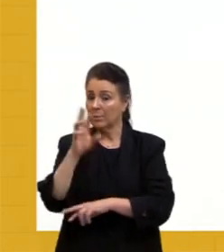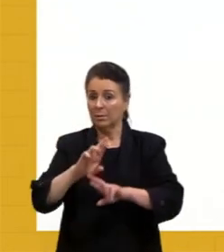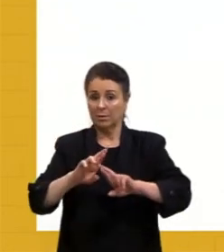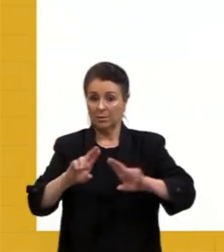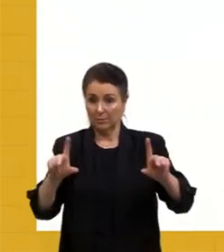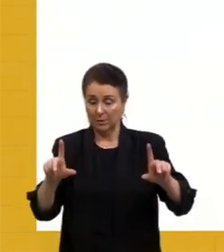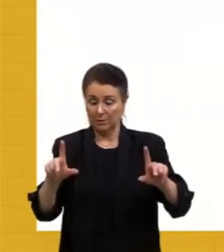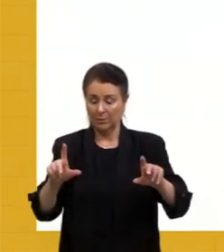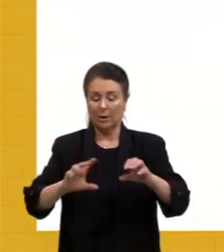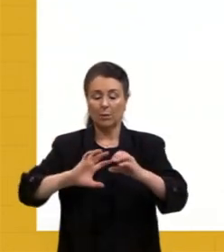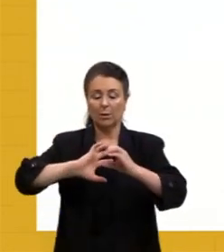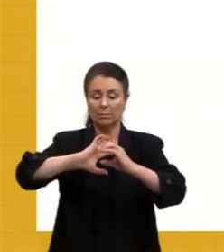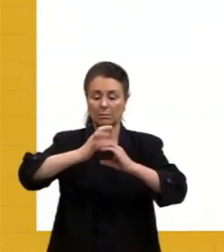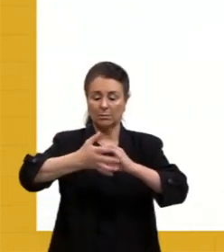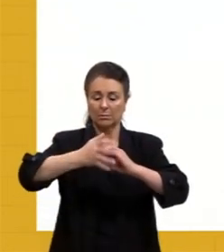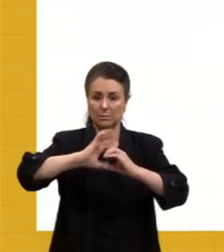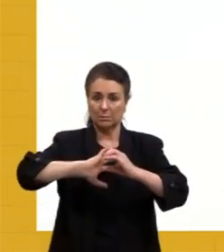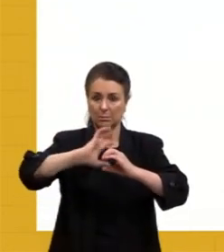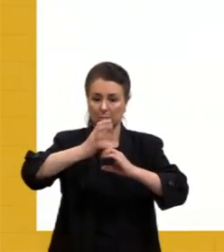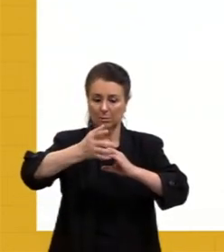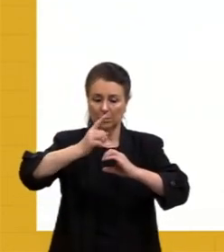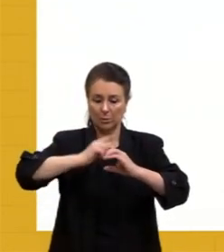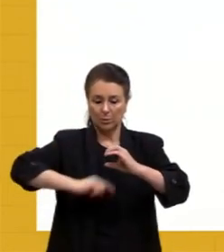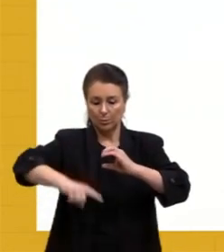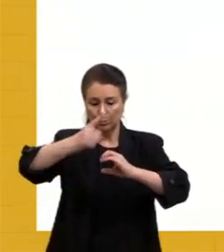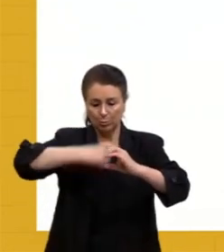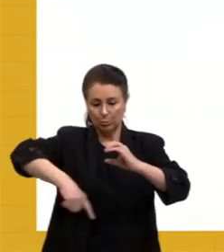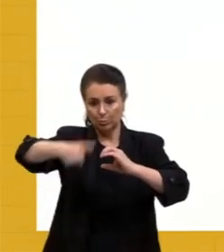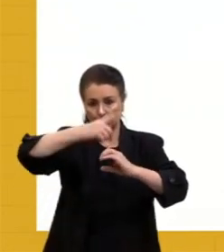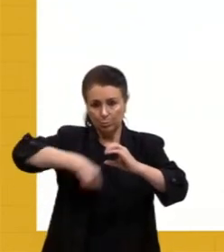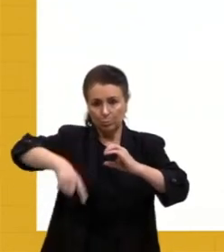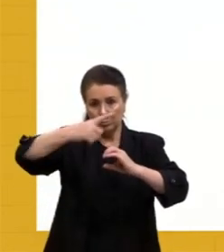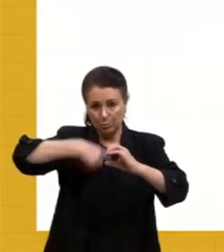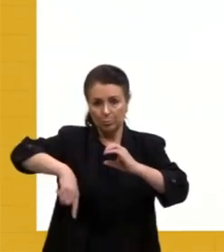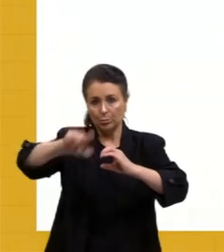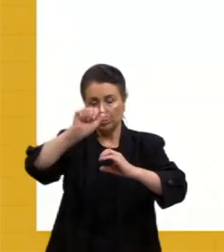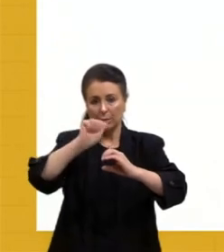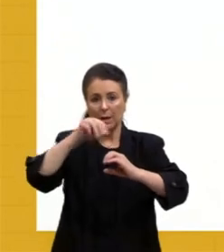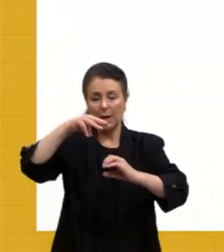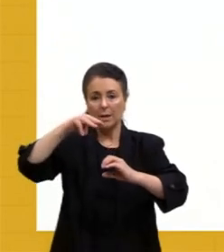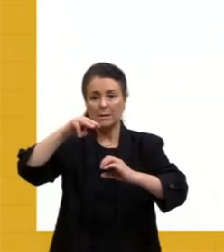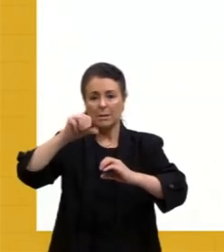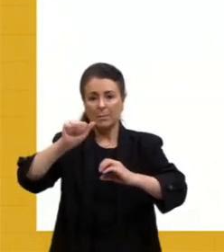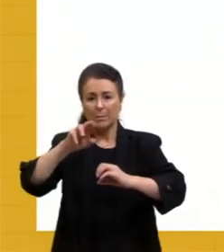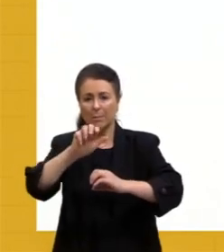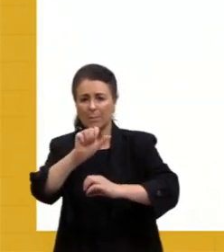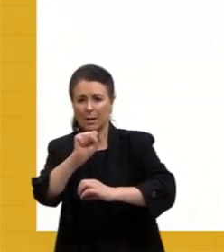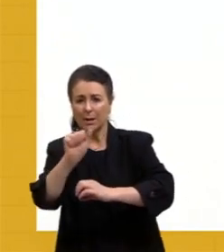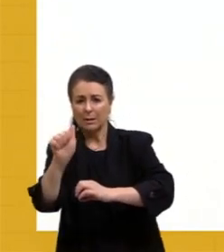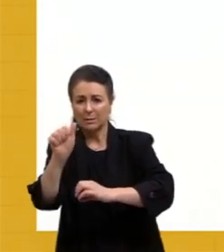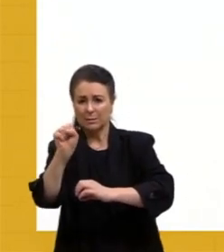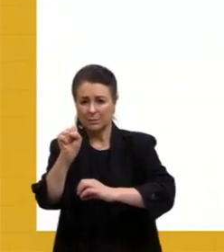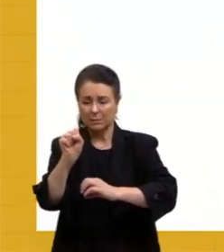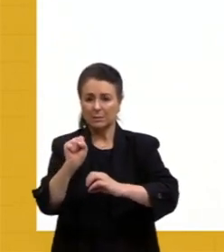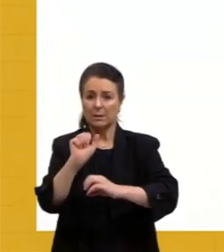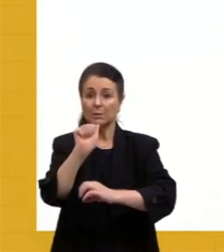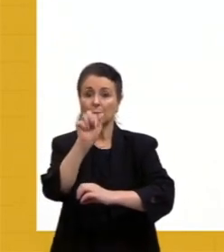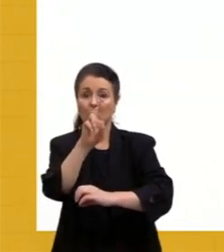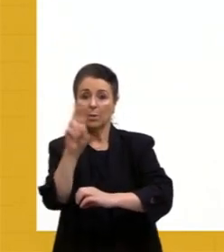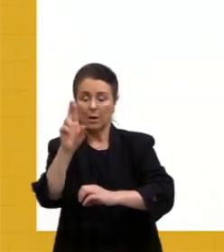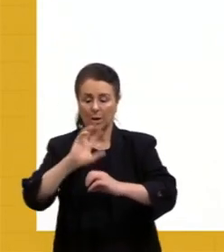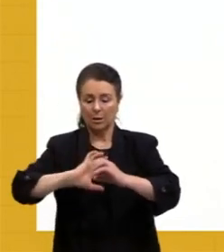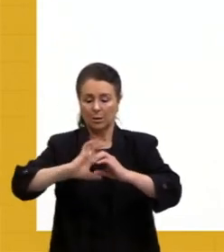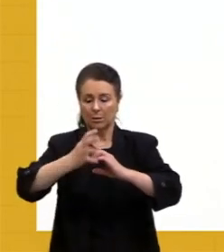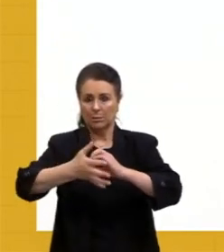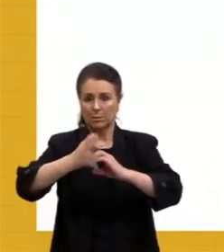atmosfera, nós temos, né, massas de ar, essas massas de ar aí, então, elas vão se chocar. E aí nós temos as